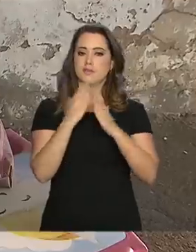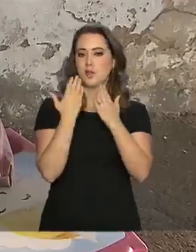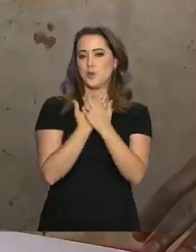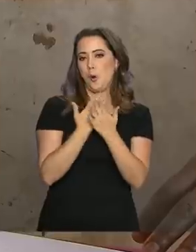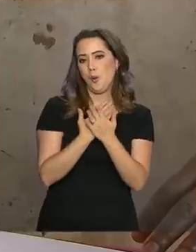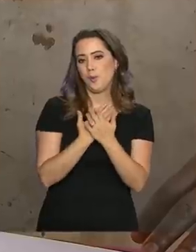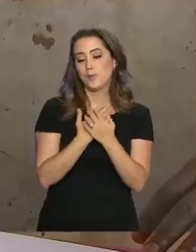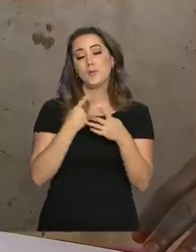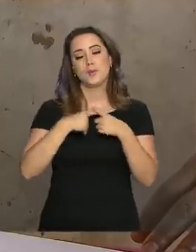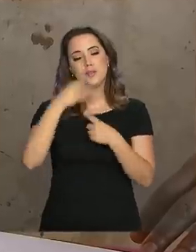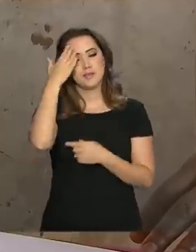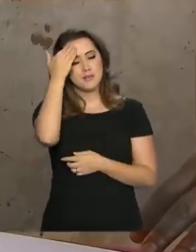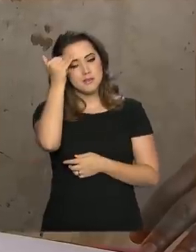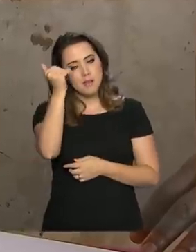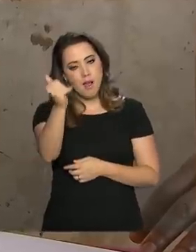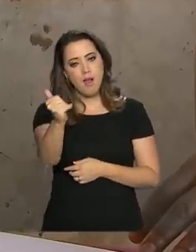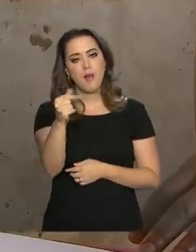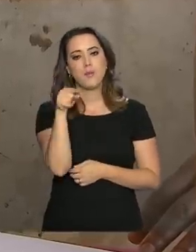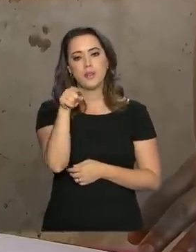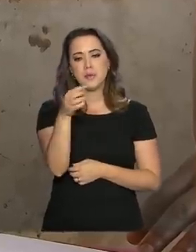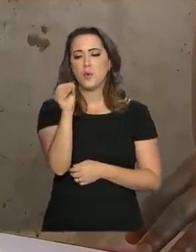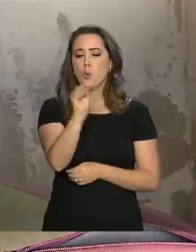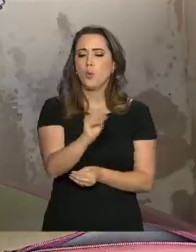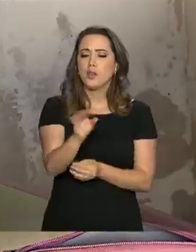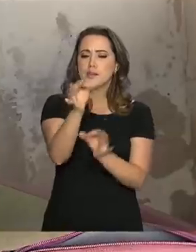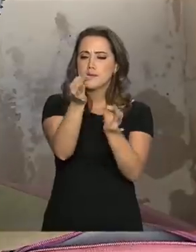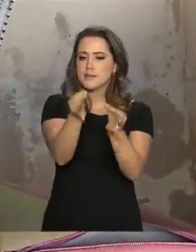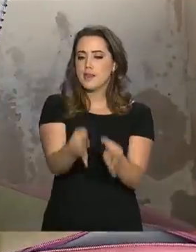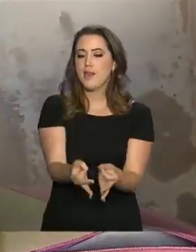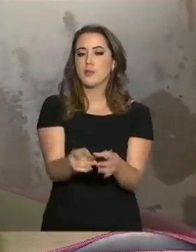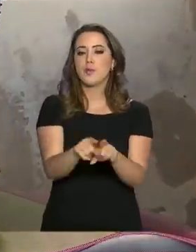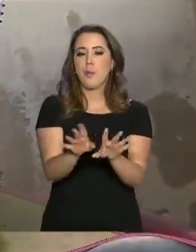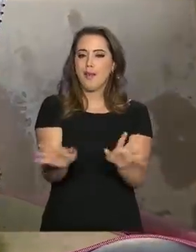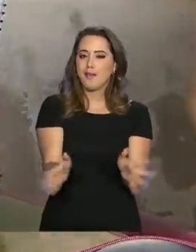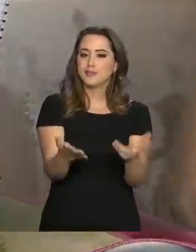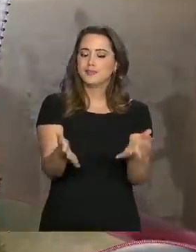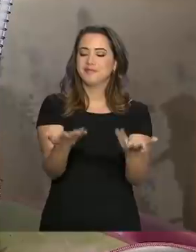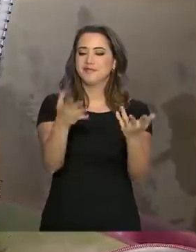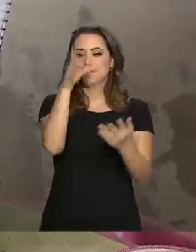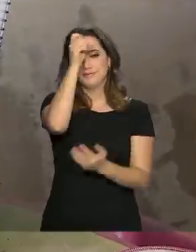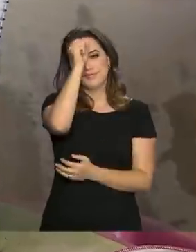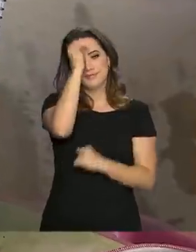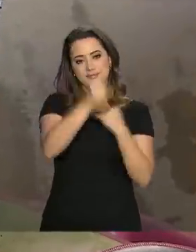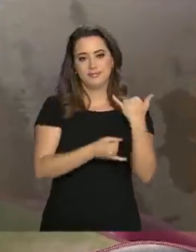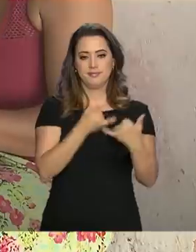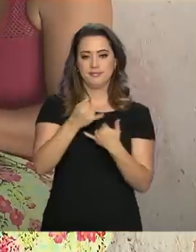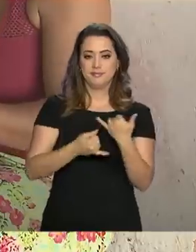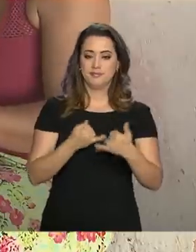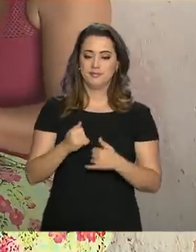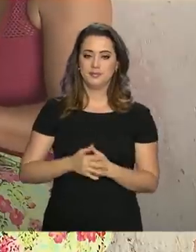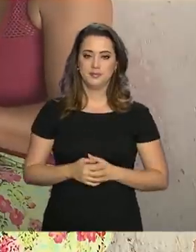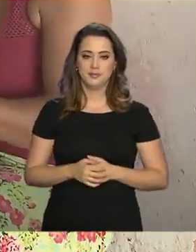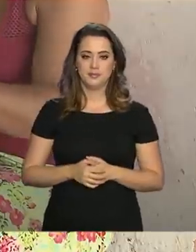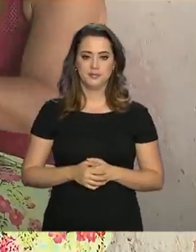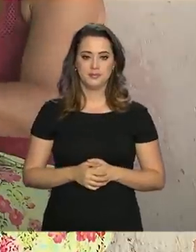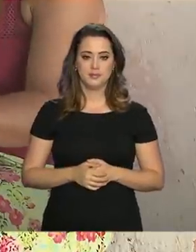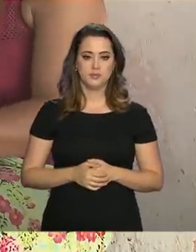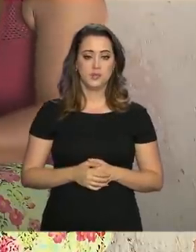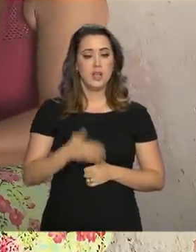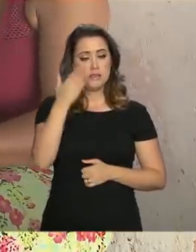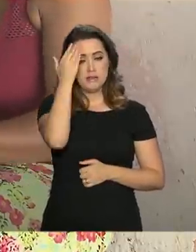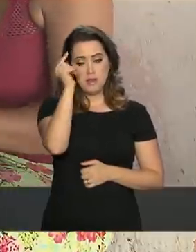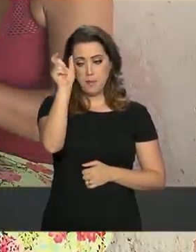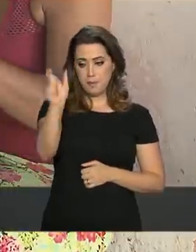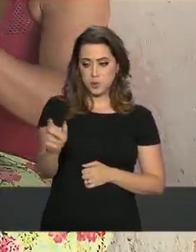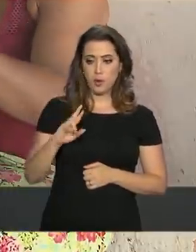na creche, porque sabe que, além de ser bem cuidada, ela aprende brincando com outras crianças. Você sabe com quem você vai